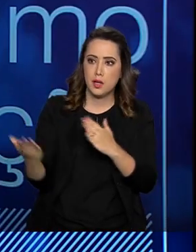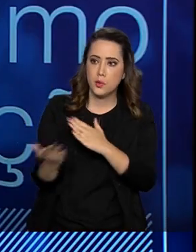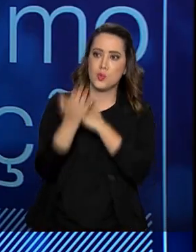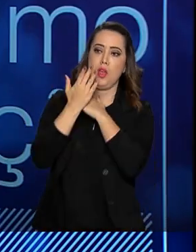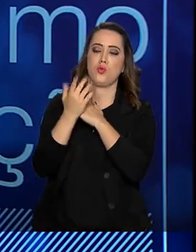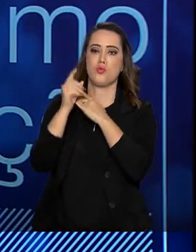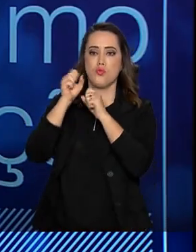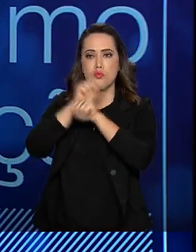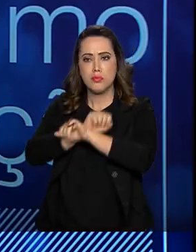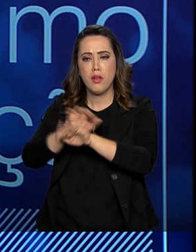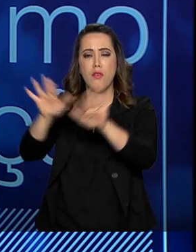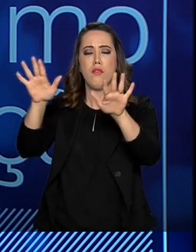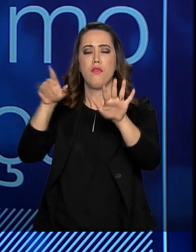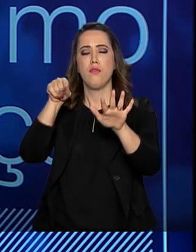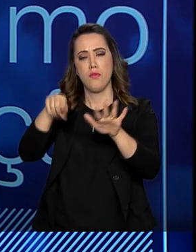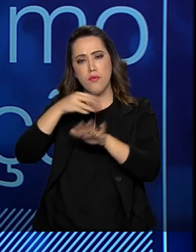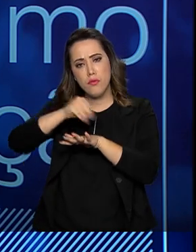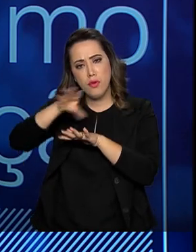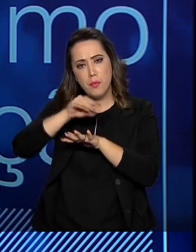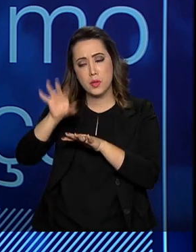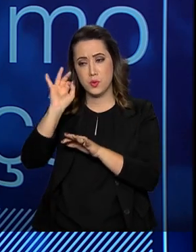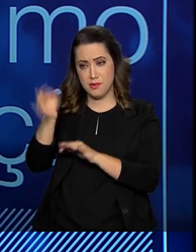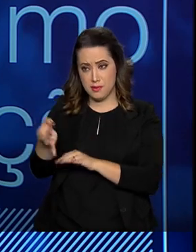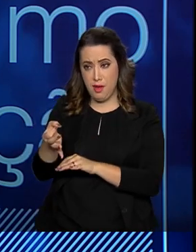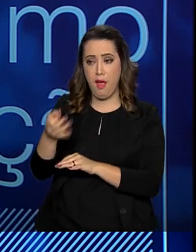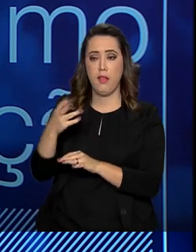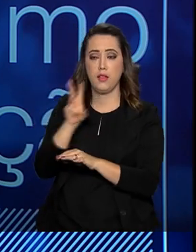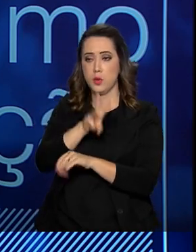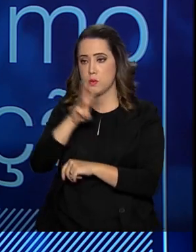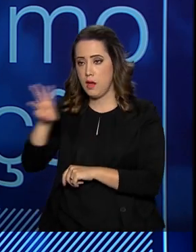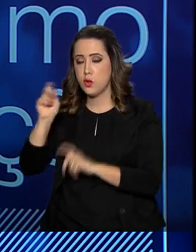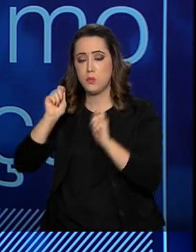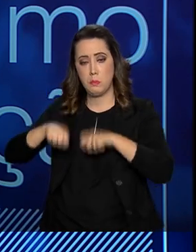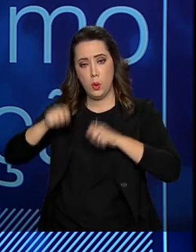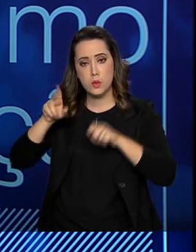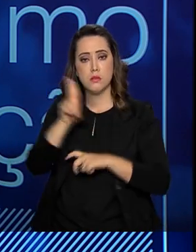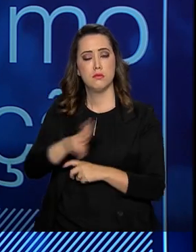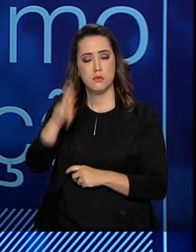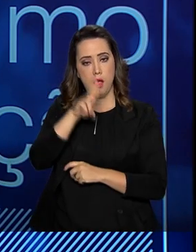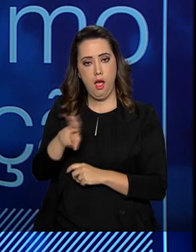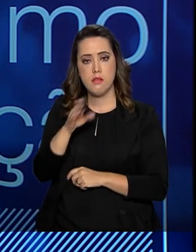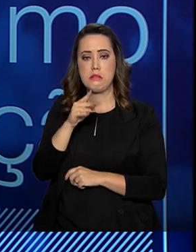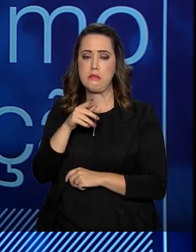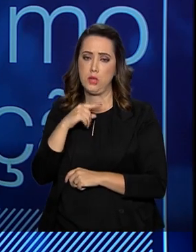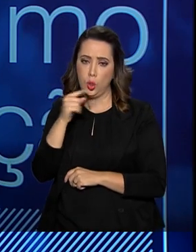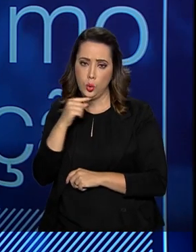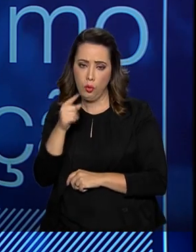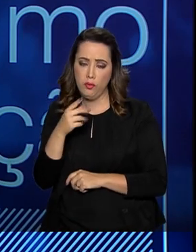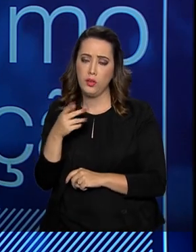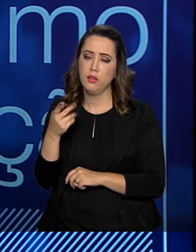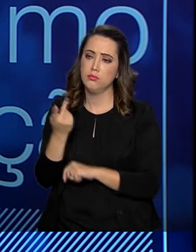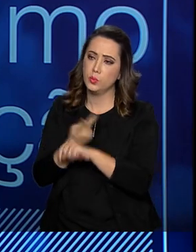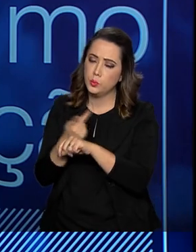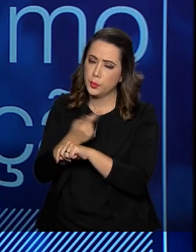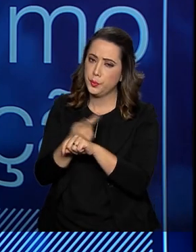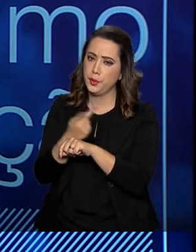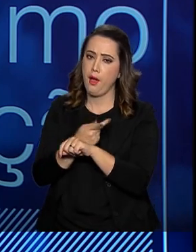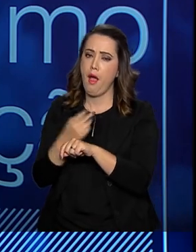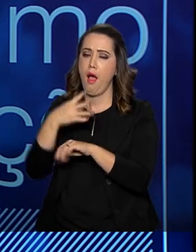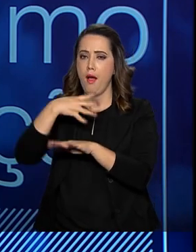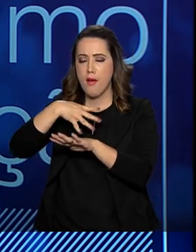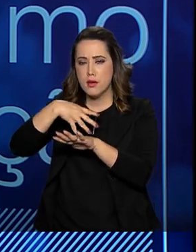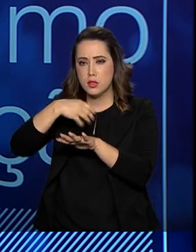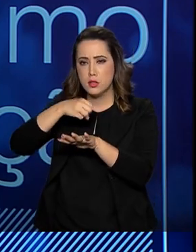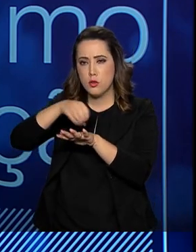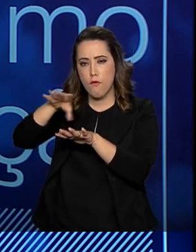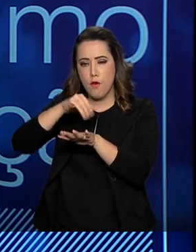disseminar essa informação do site, para que as pessoas possam usar e se informarem com informação